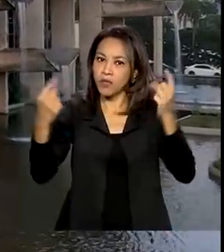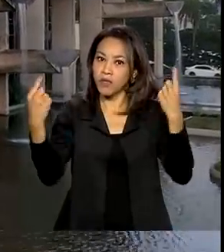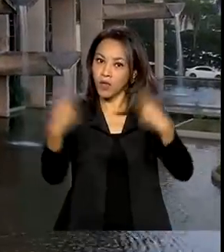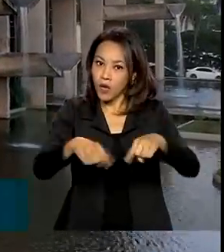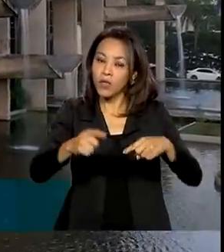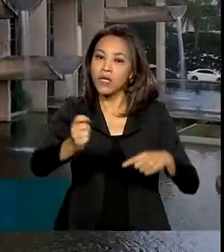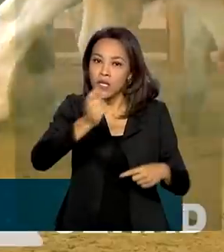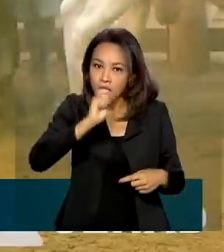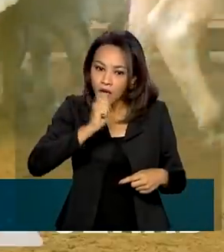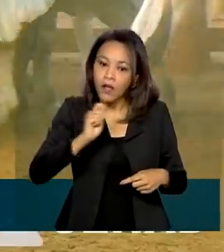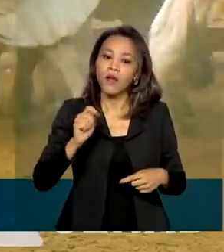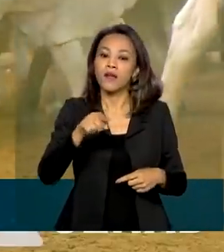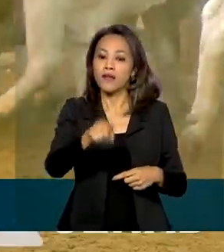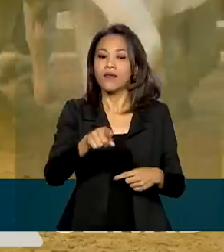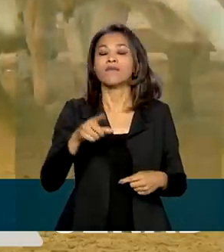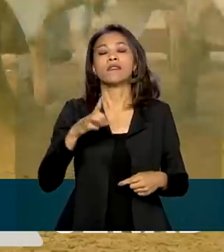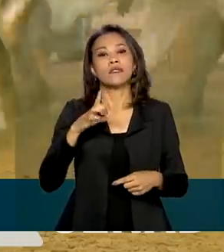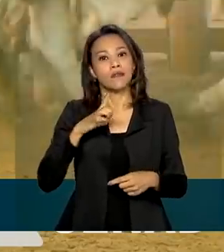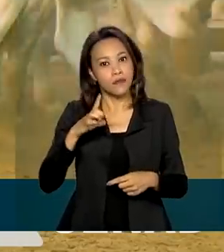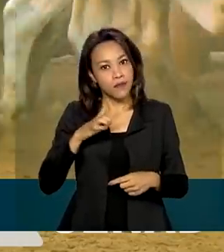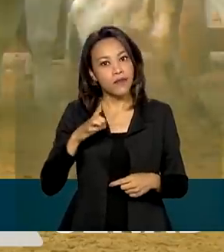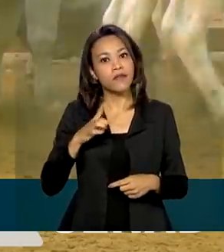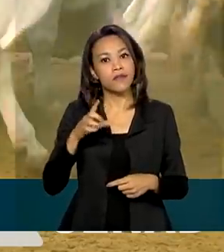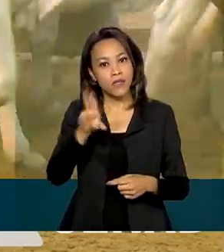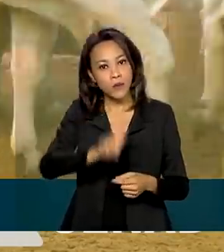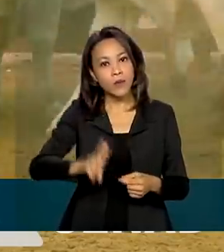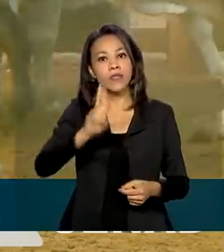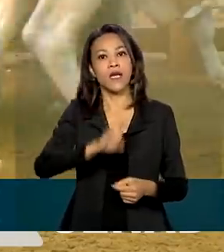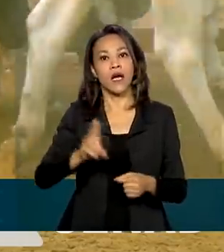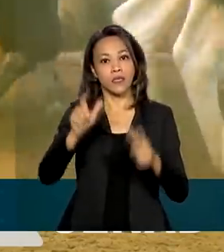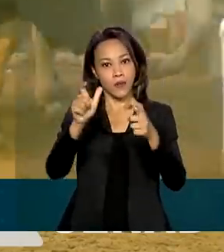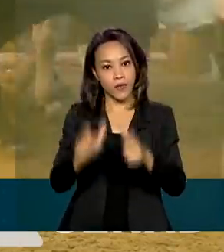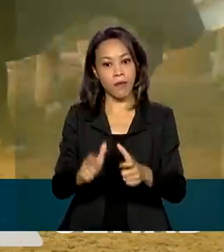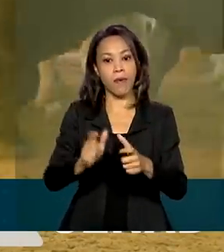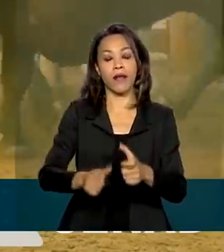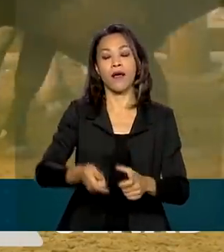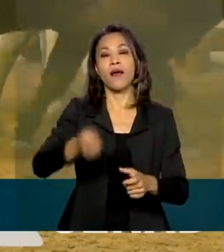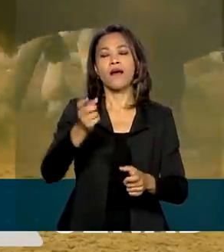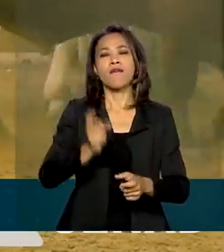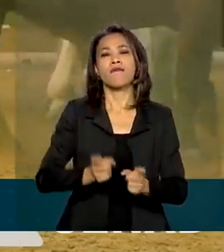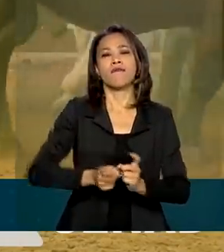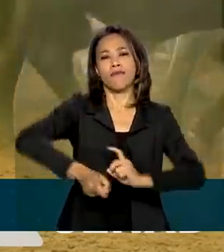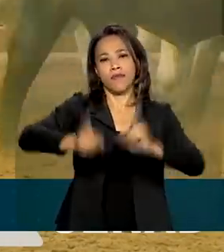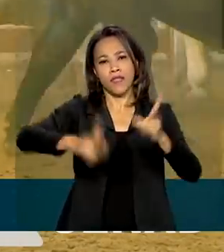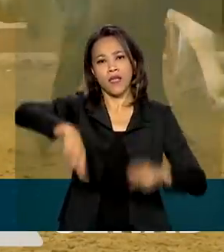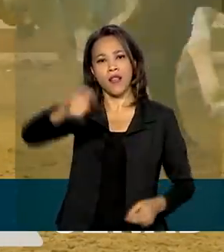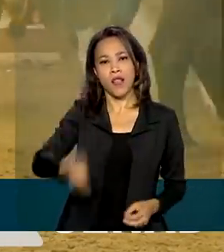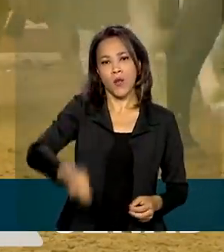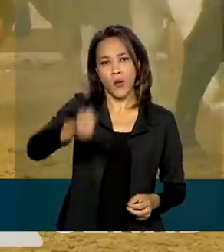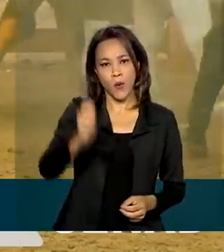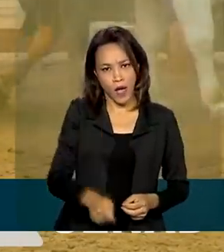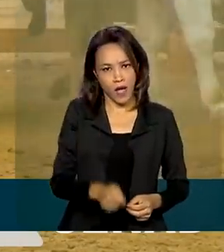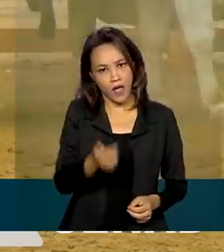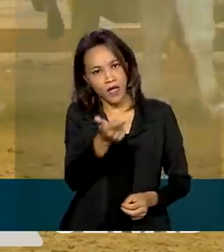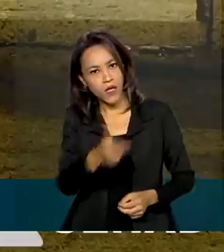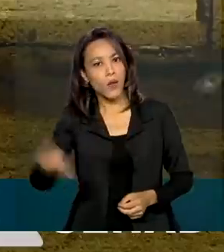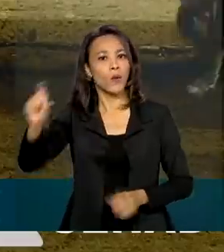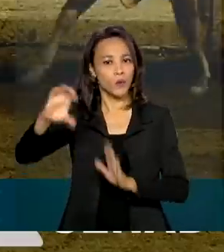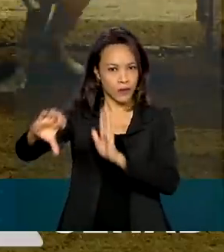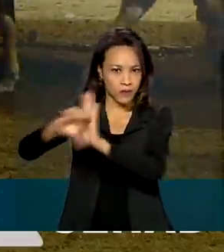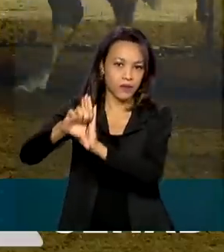Segurança Pública passou a ser usada também para leiloar bens apreendidos em outros crimes.